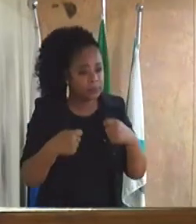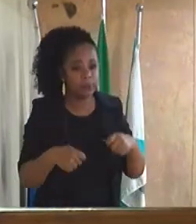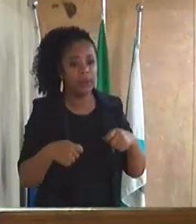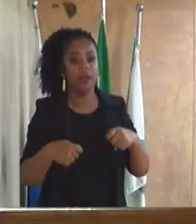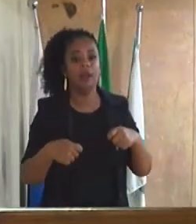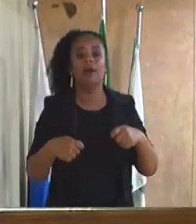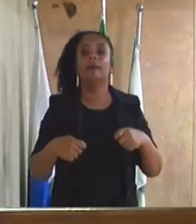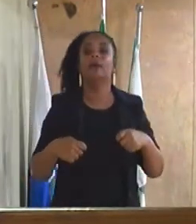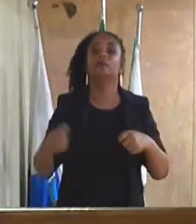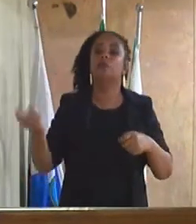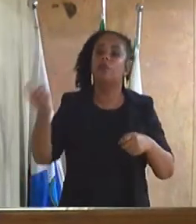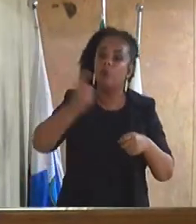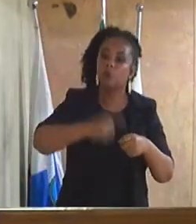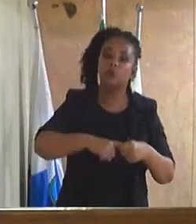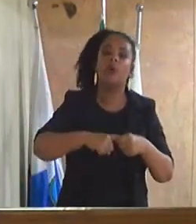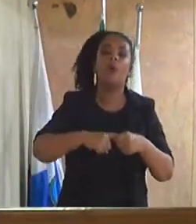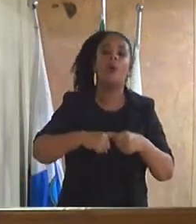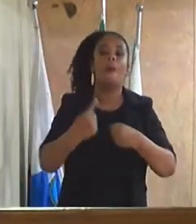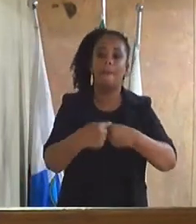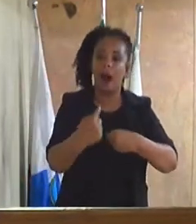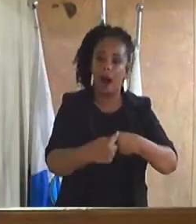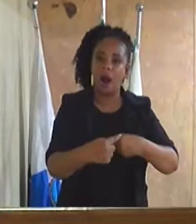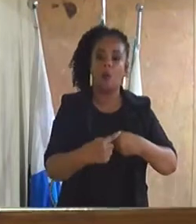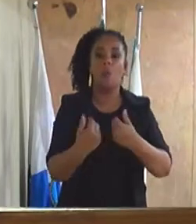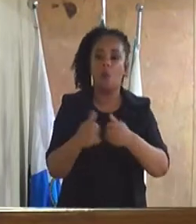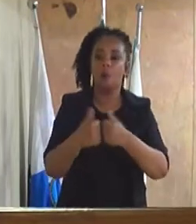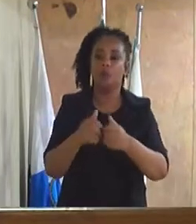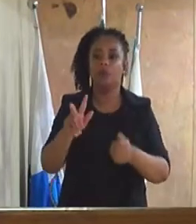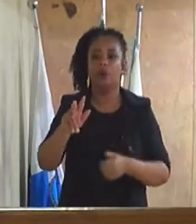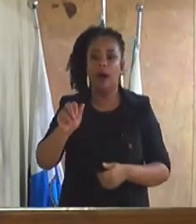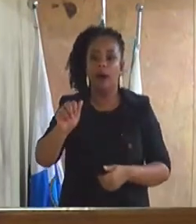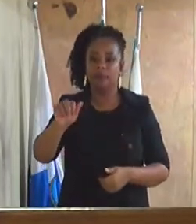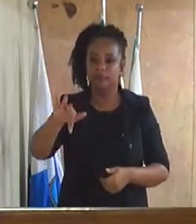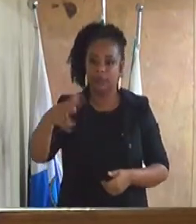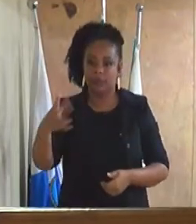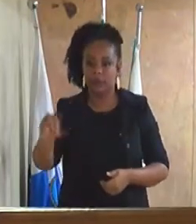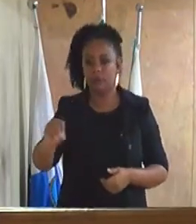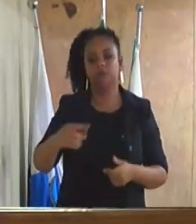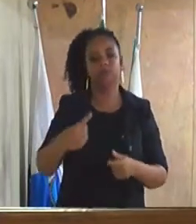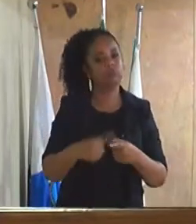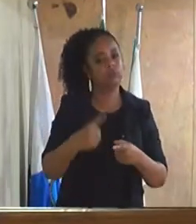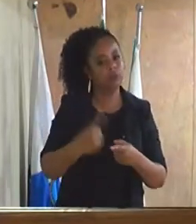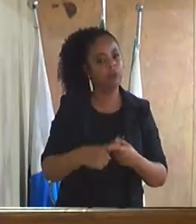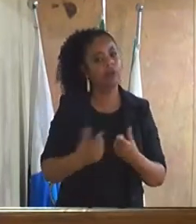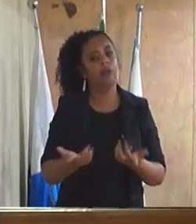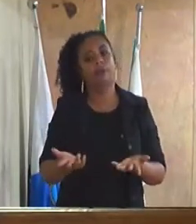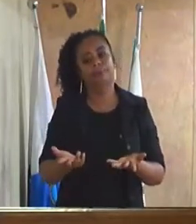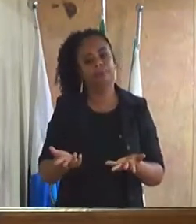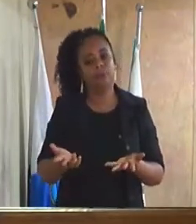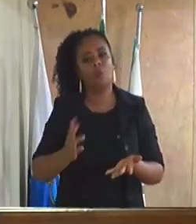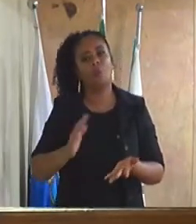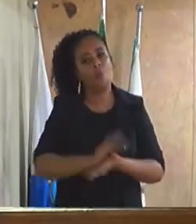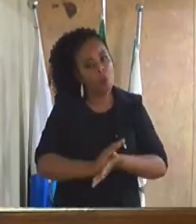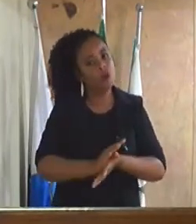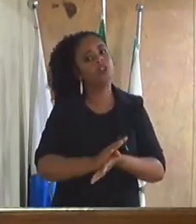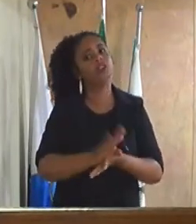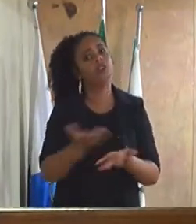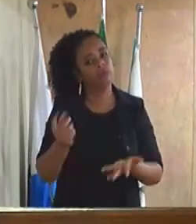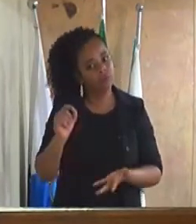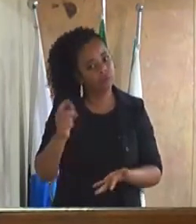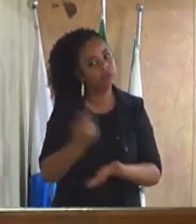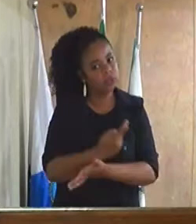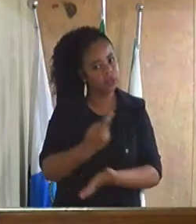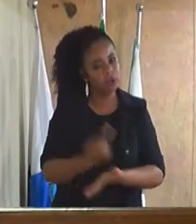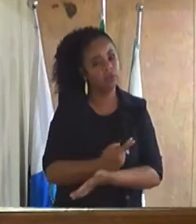do bairro do Aviário, porque foi uma covardia que eles fizeram com a população do bairro, sem aviso prévio,